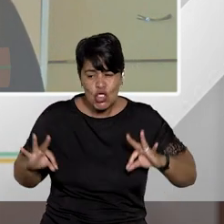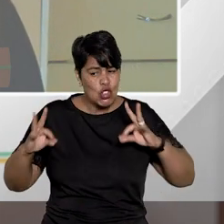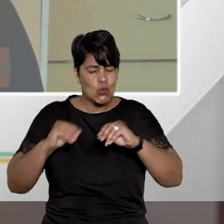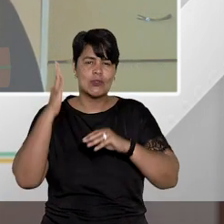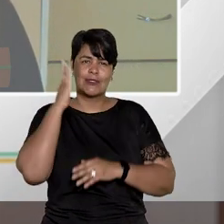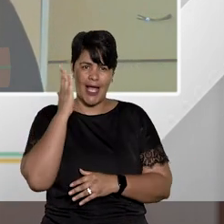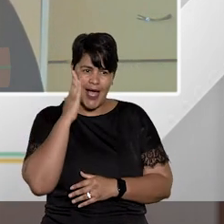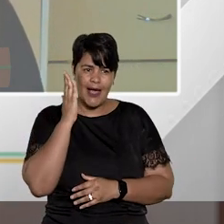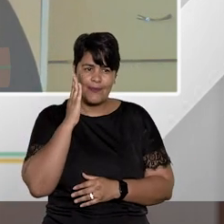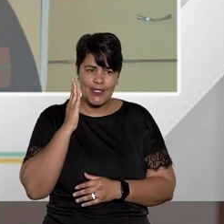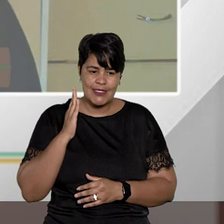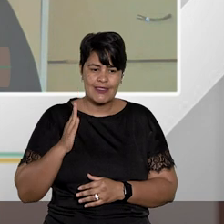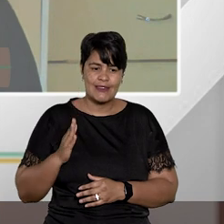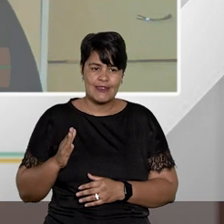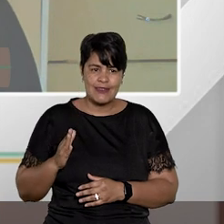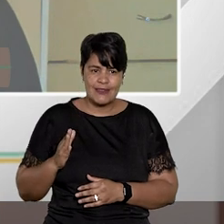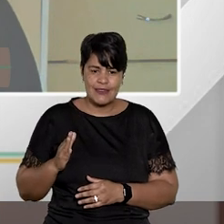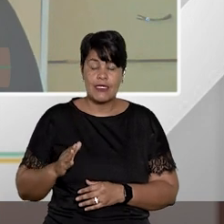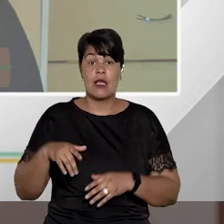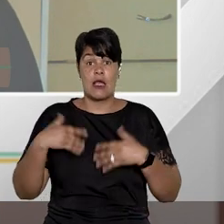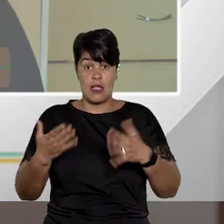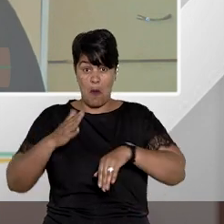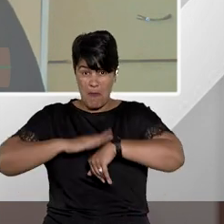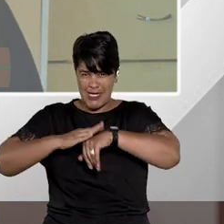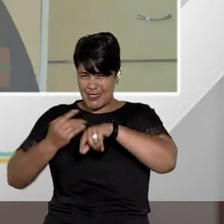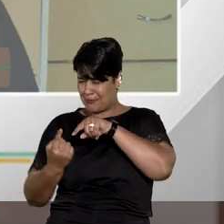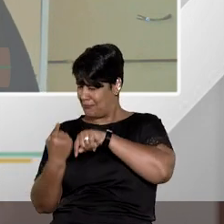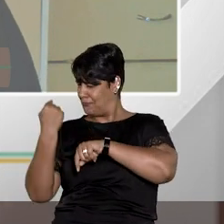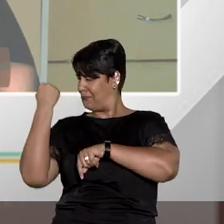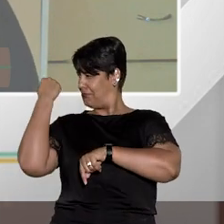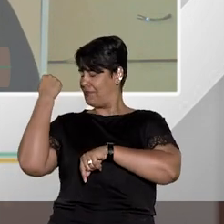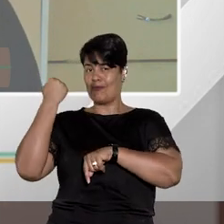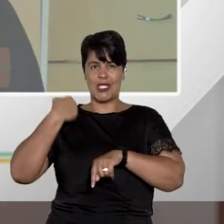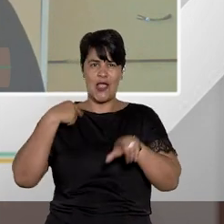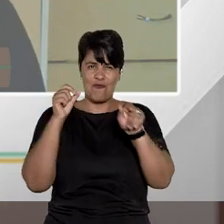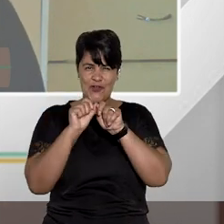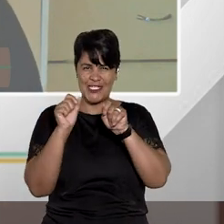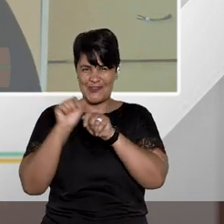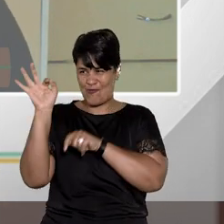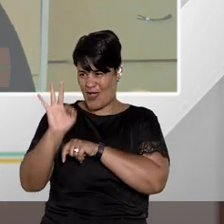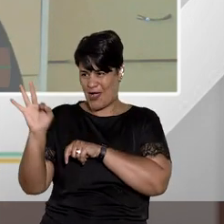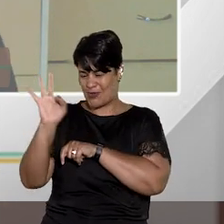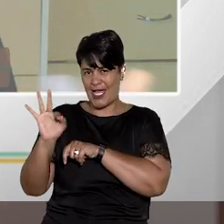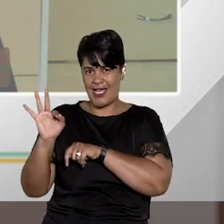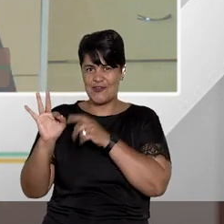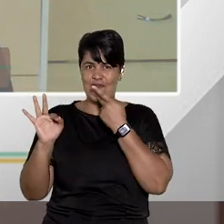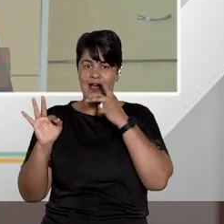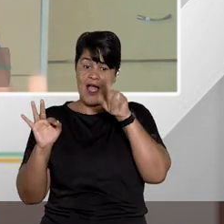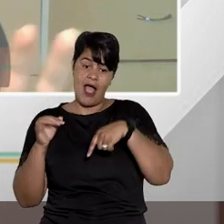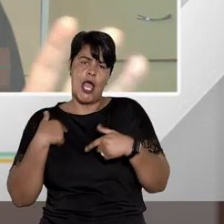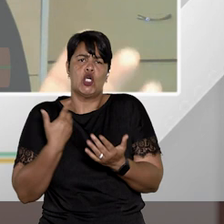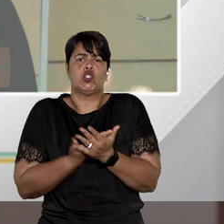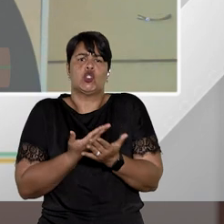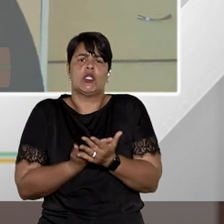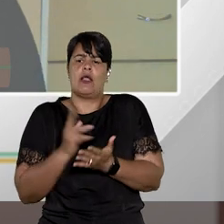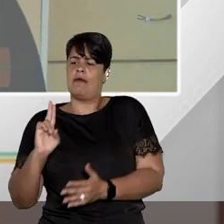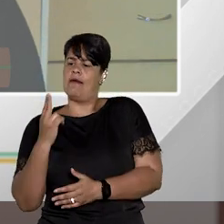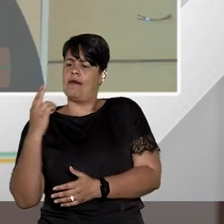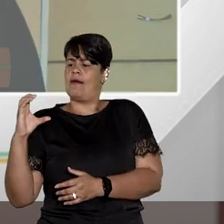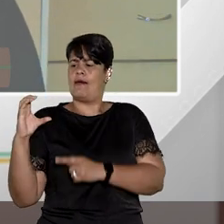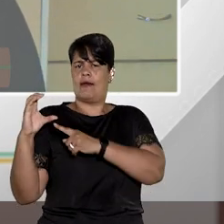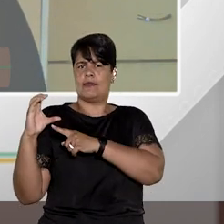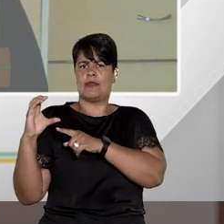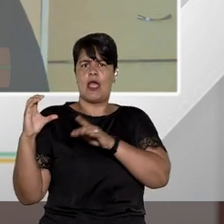Antigamente não era assim. Eu lembro na época que eu fiz faculdade já tem tempo, não era assim. Eu falava de habeas corpus, ah, eu estou estudando habeas corpus. As pessoas não